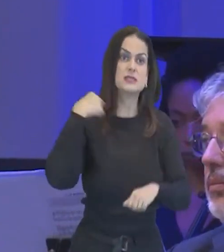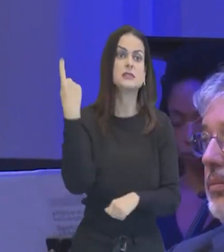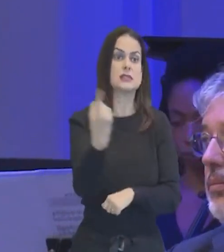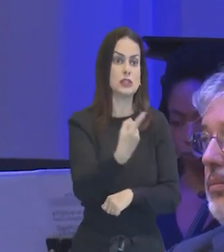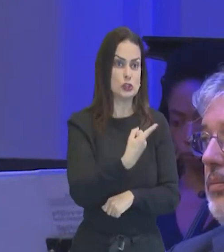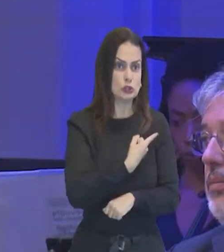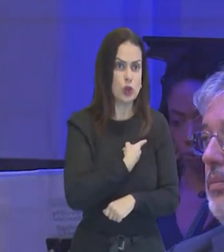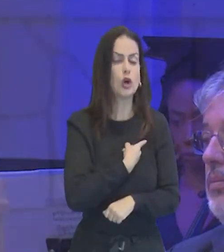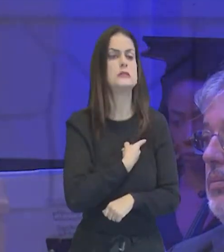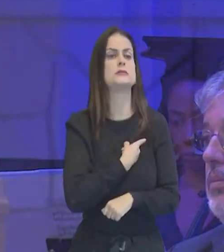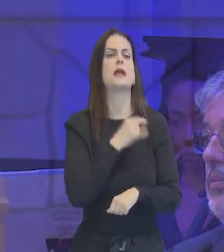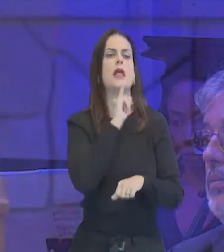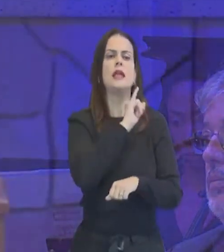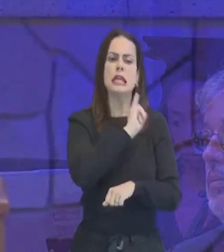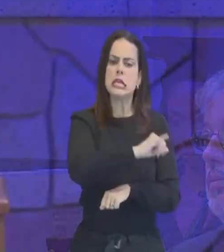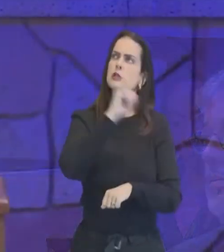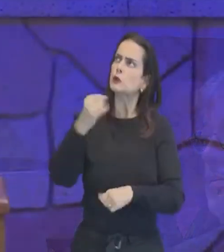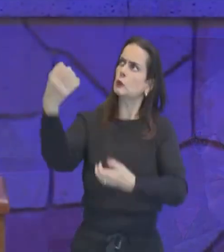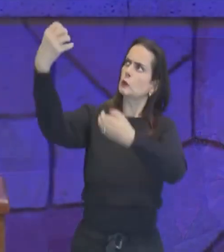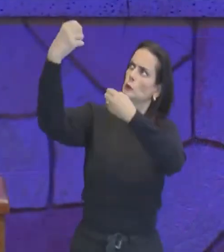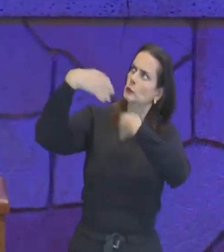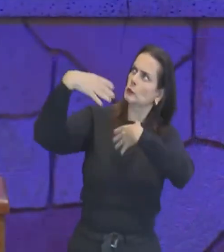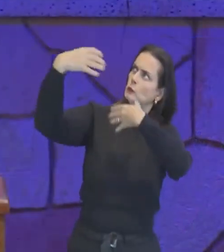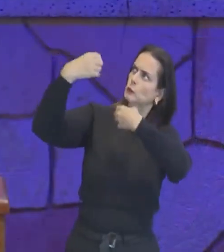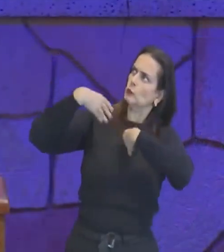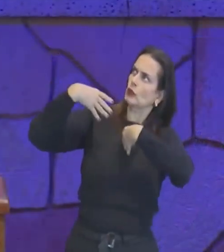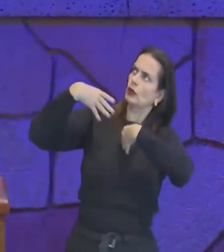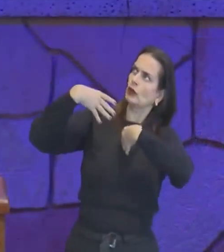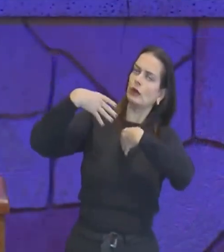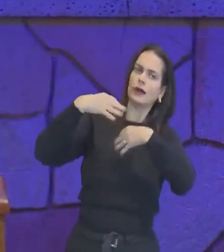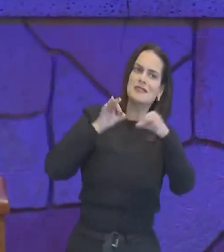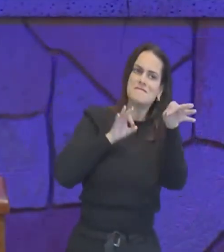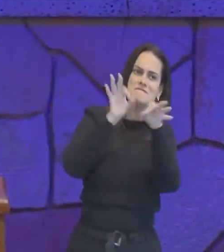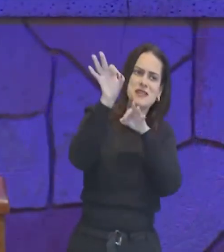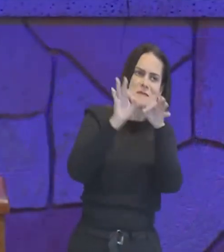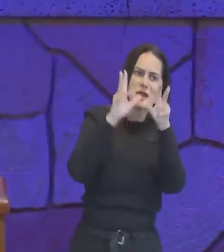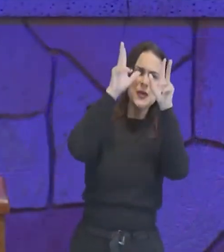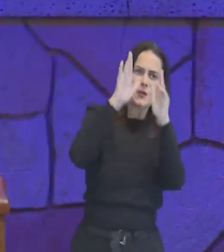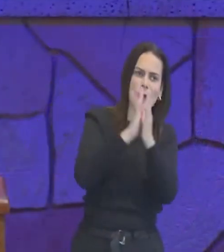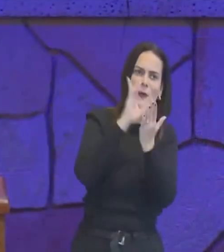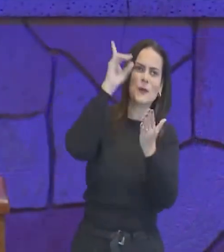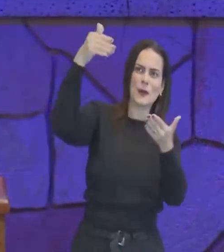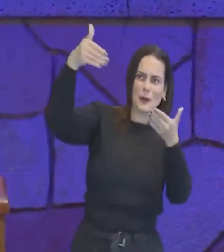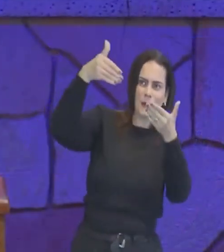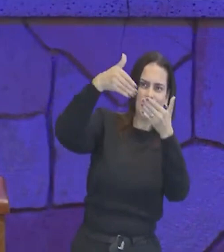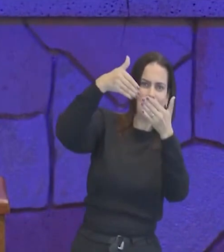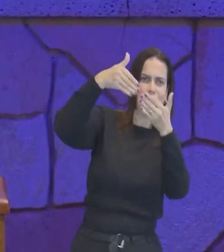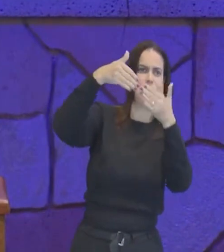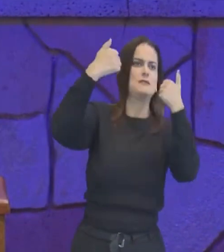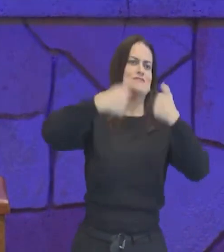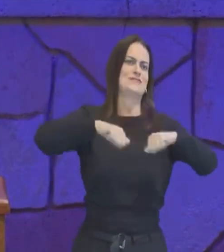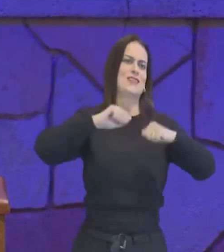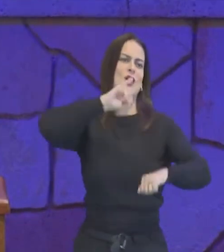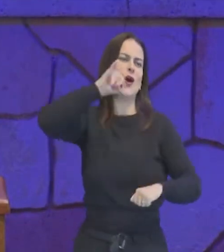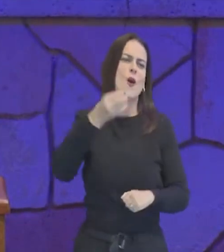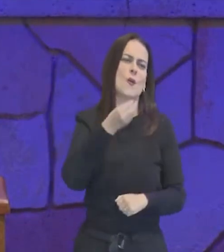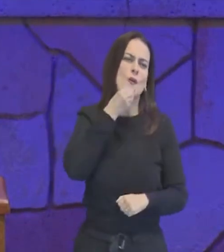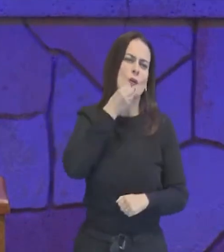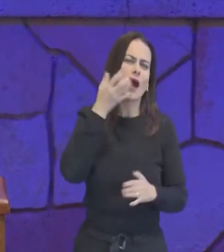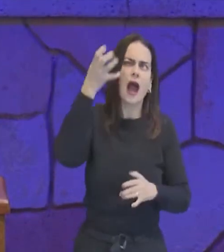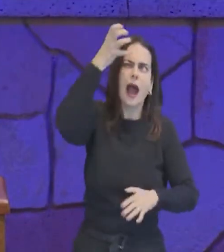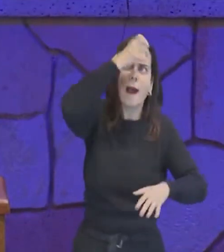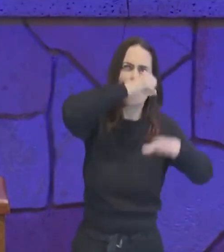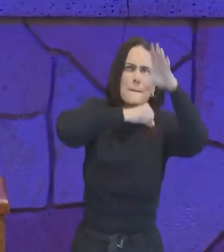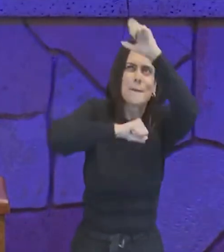instruídos, ensinados, moldados pela palavra de Deus? Um privilégio aprender